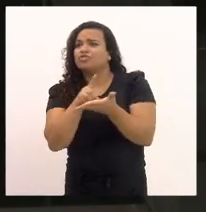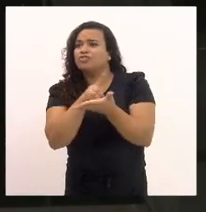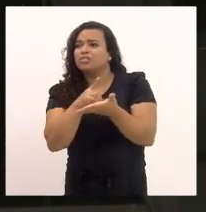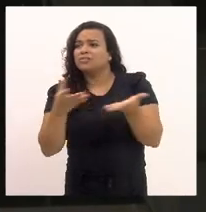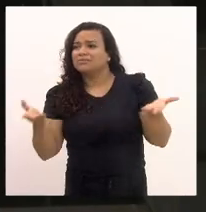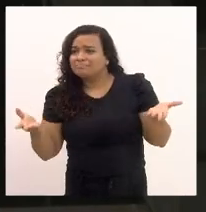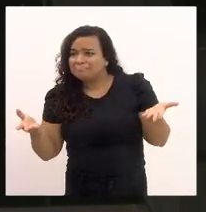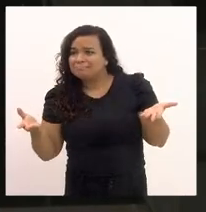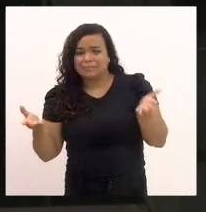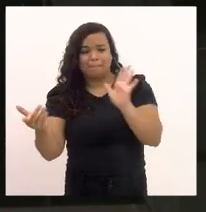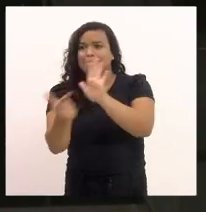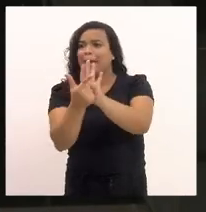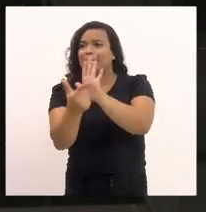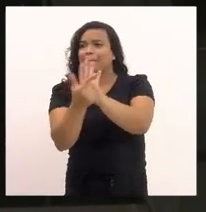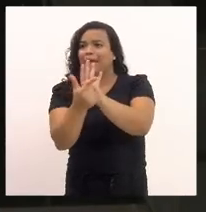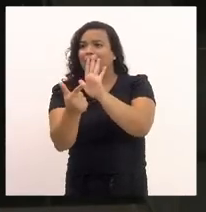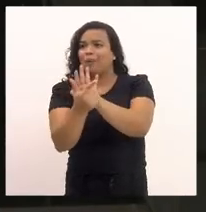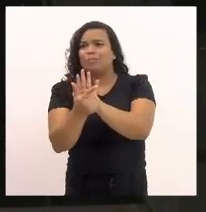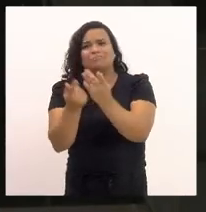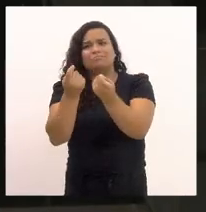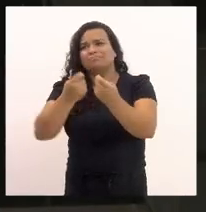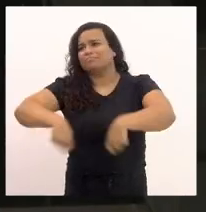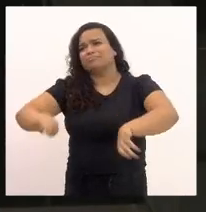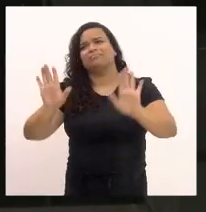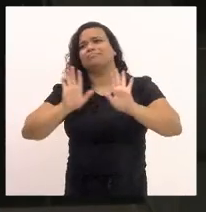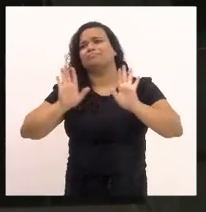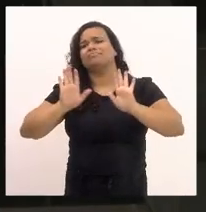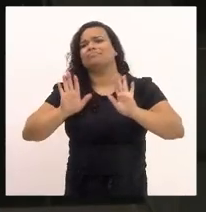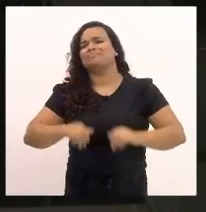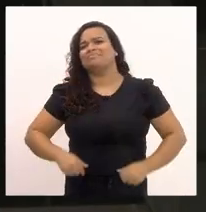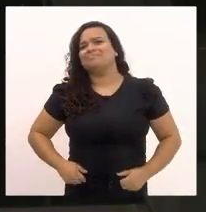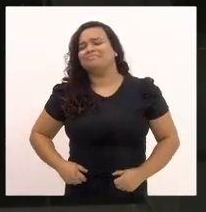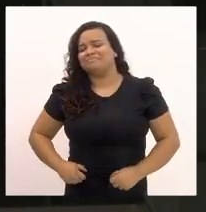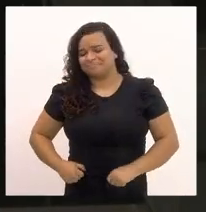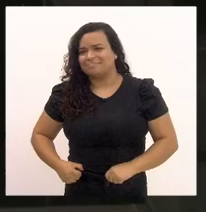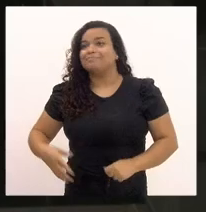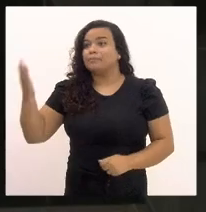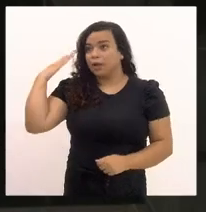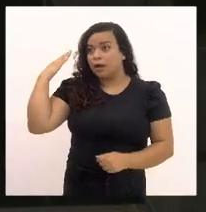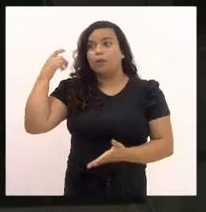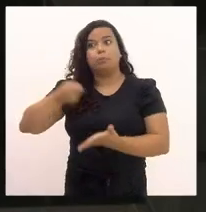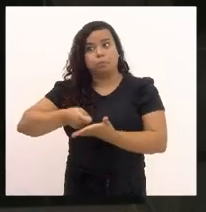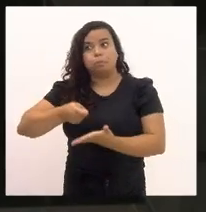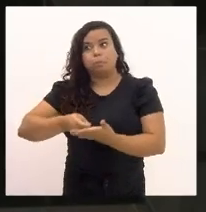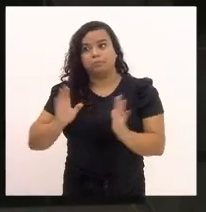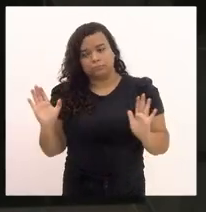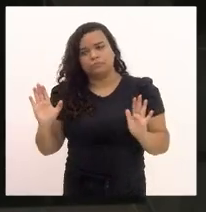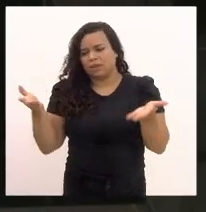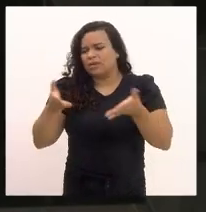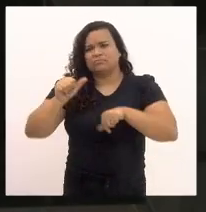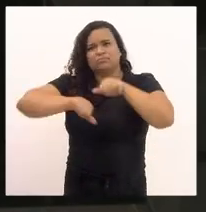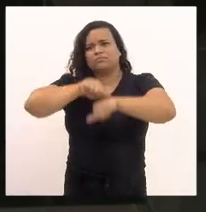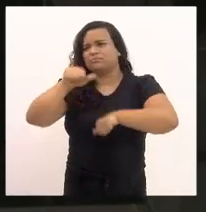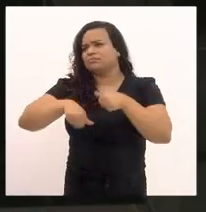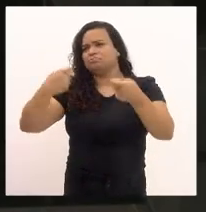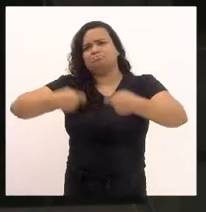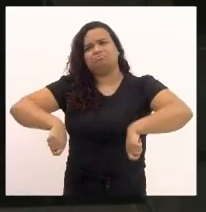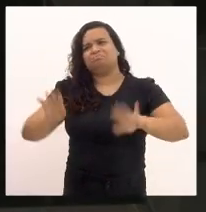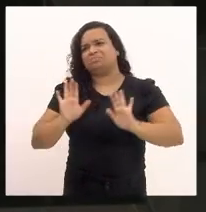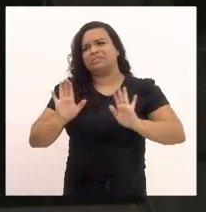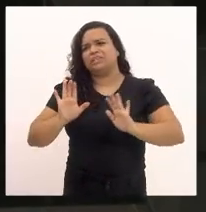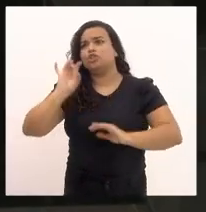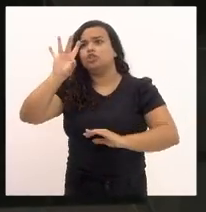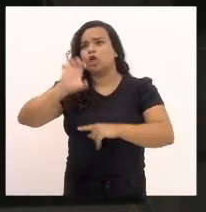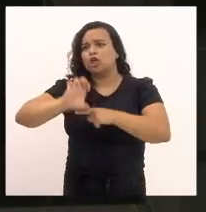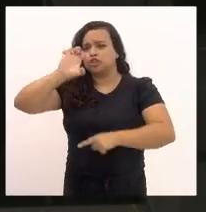em papel moeda, como era outrora. E não é só no